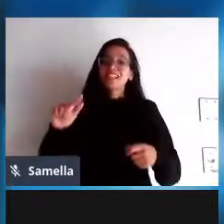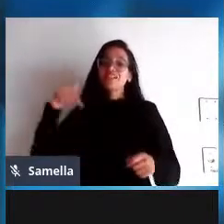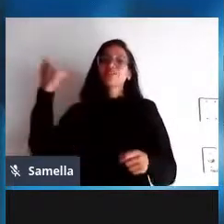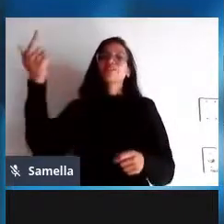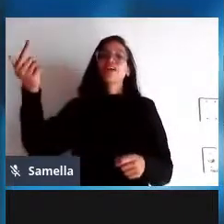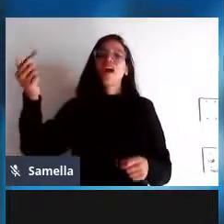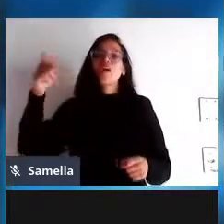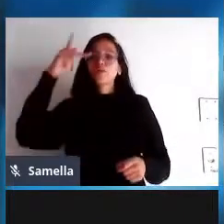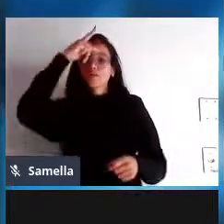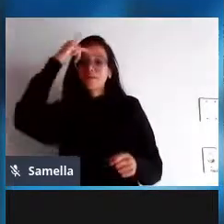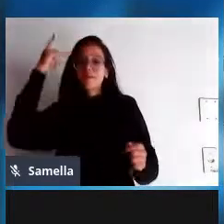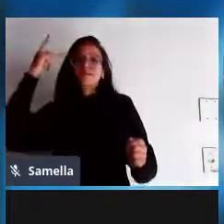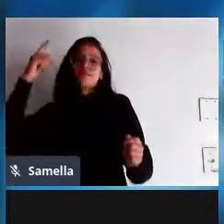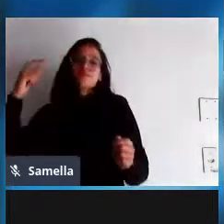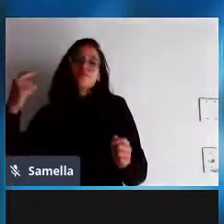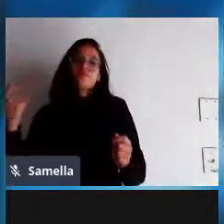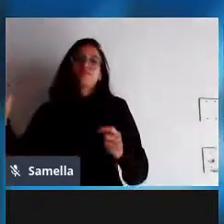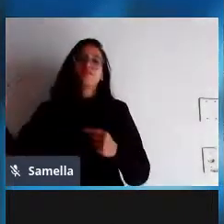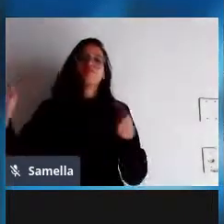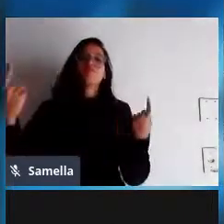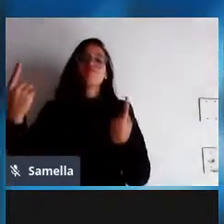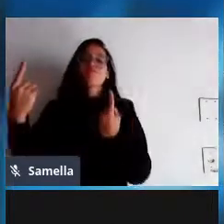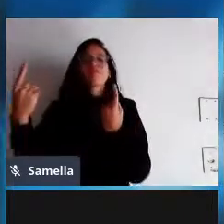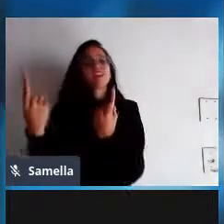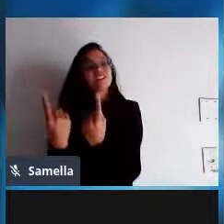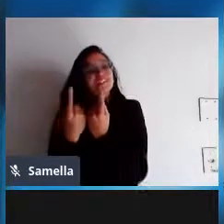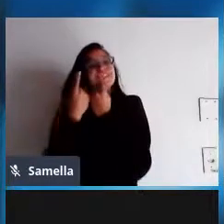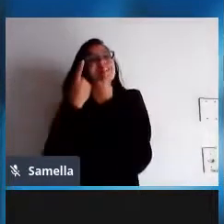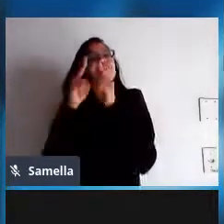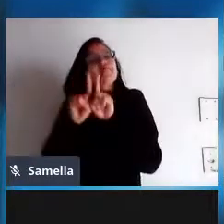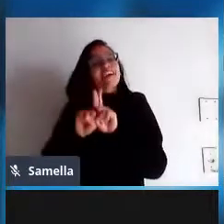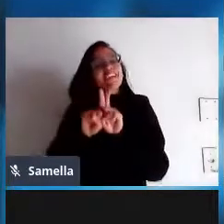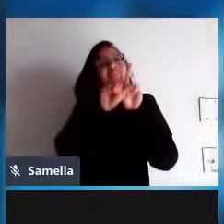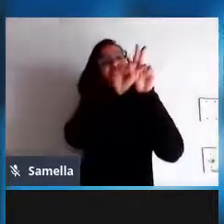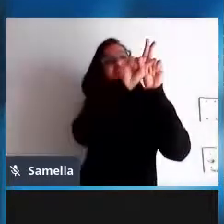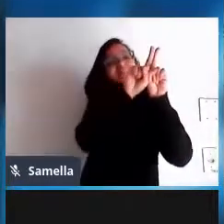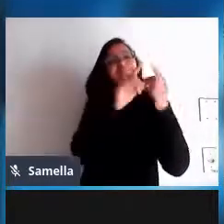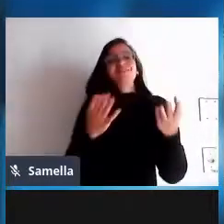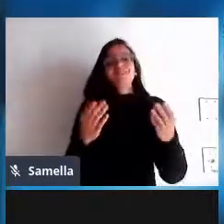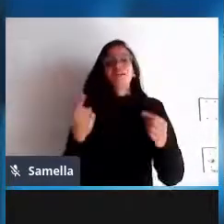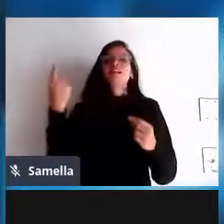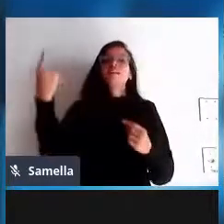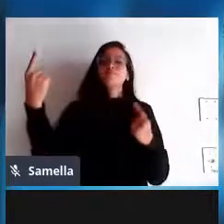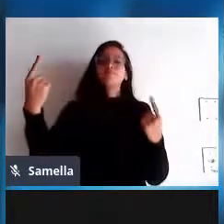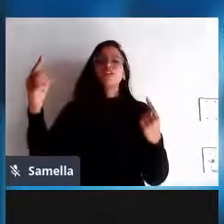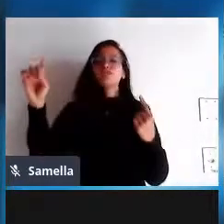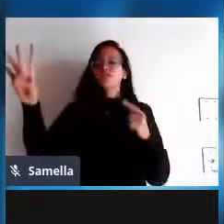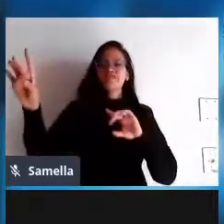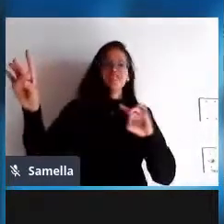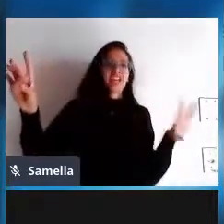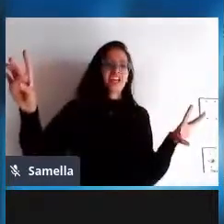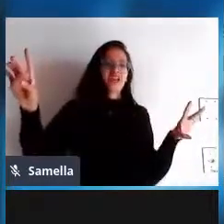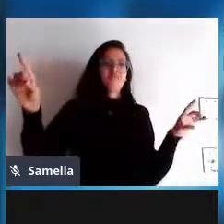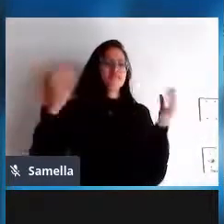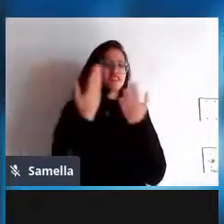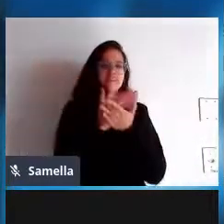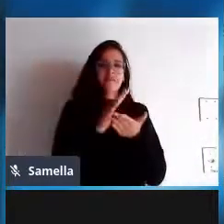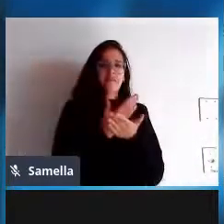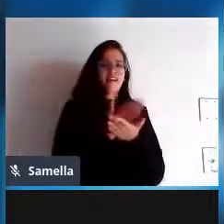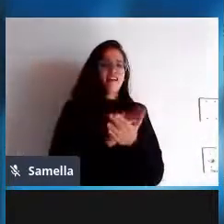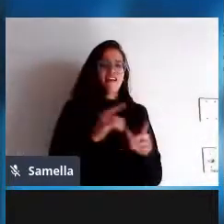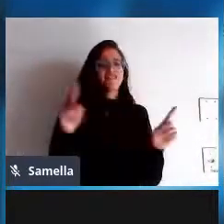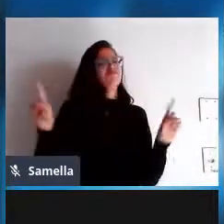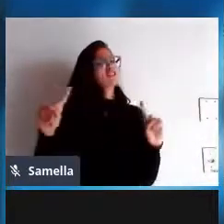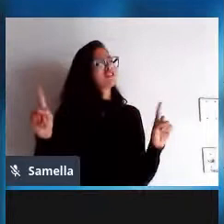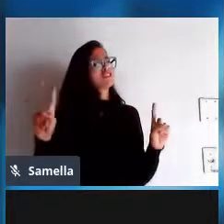de completar o que falta no outro ninguém é autossuficiente ninguém tem todas as respostas